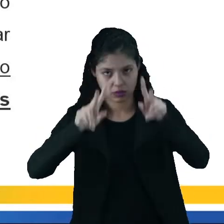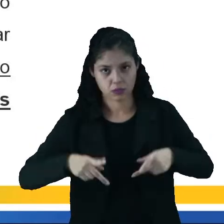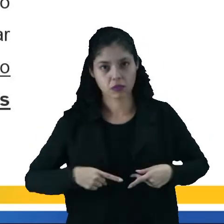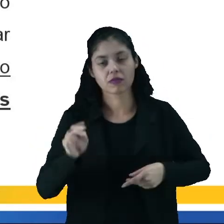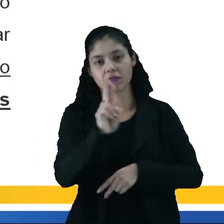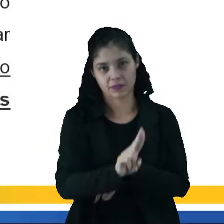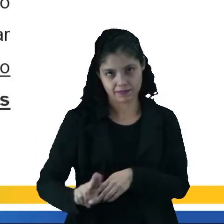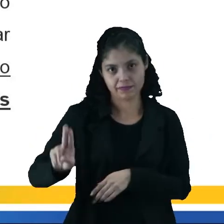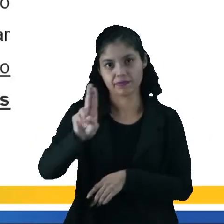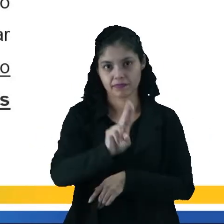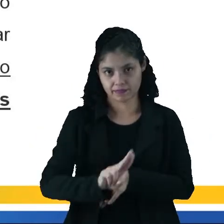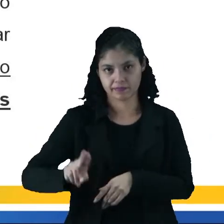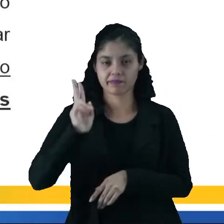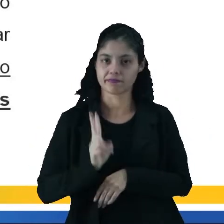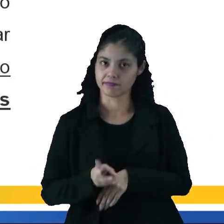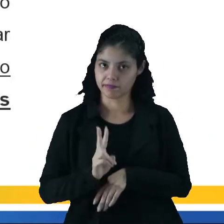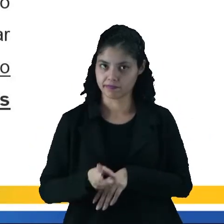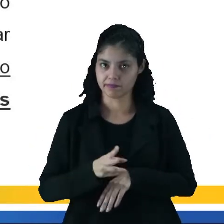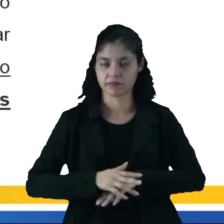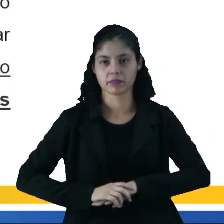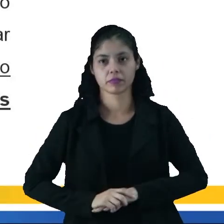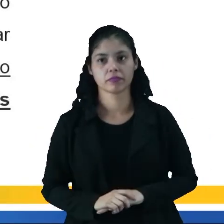explora de maneira intensa.